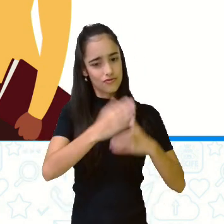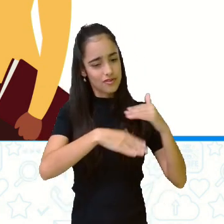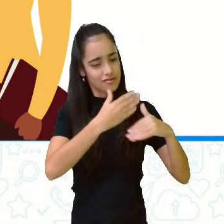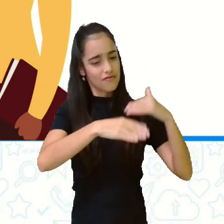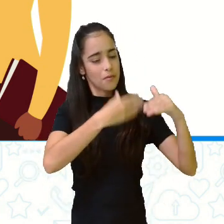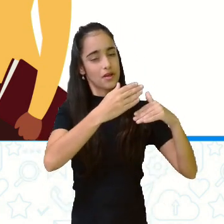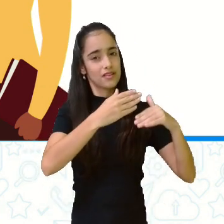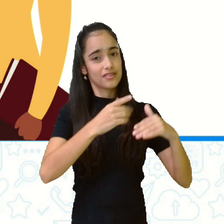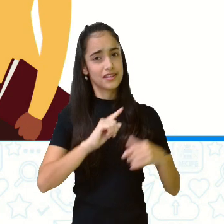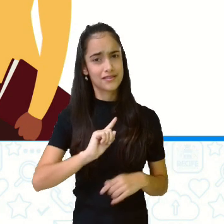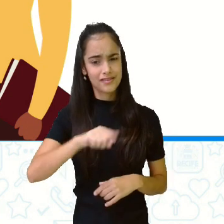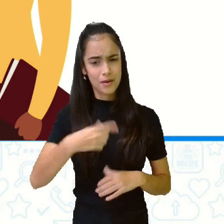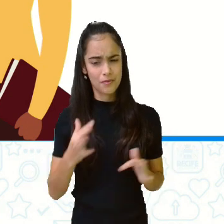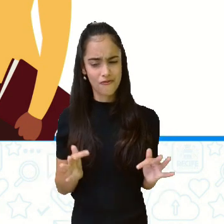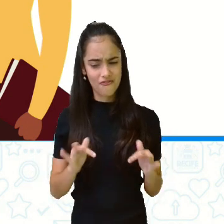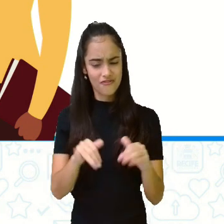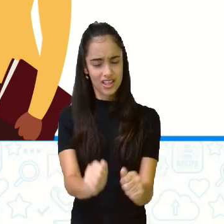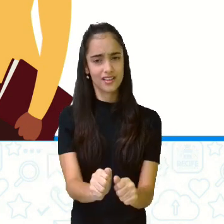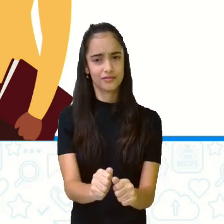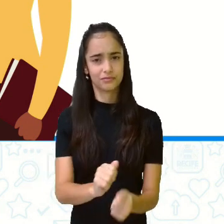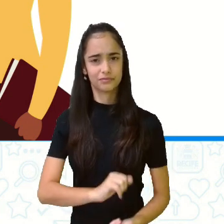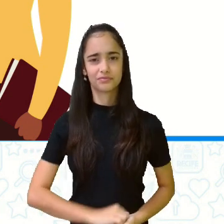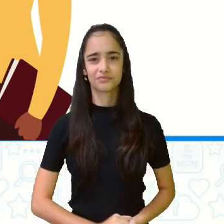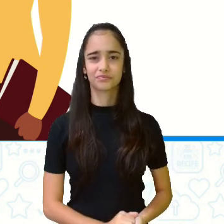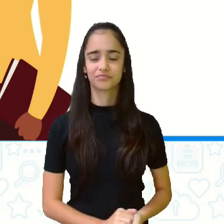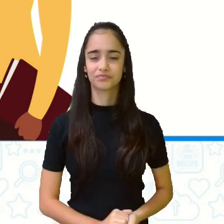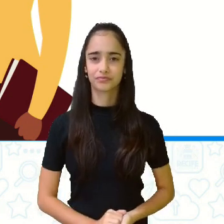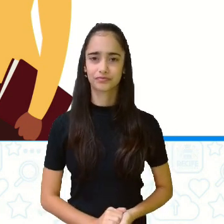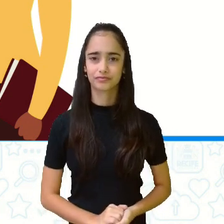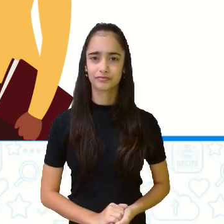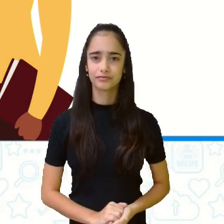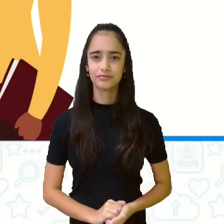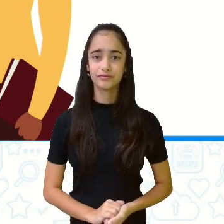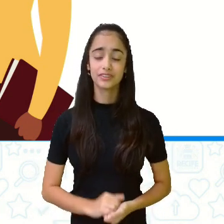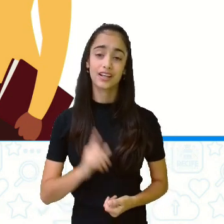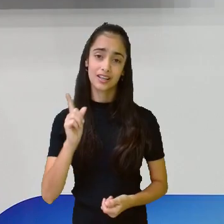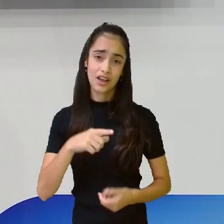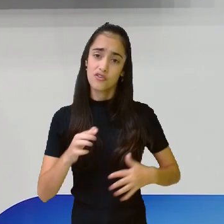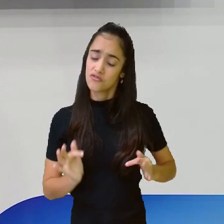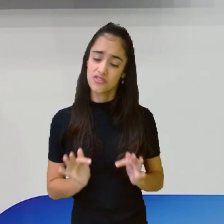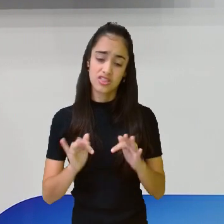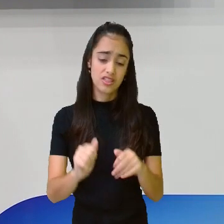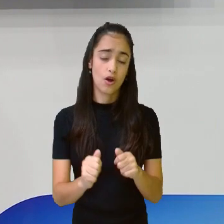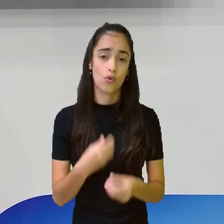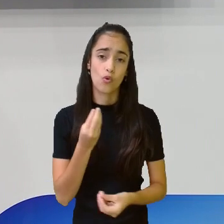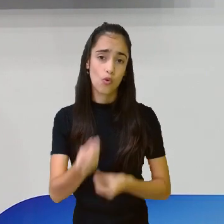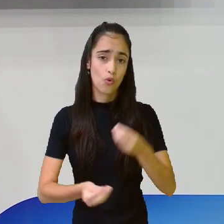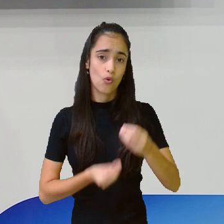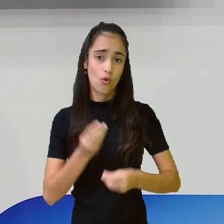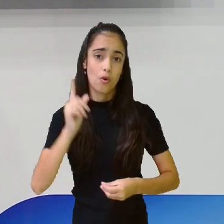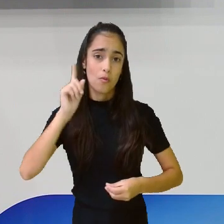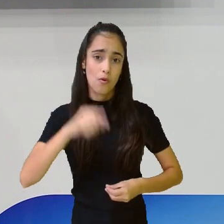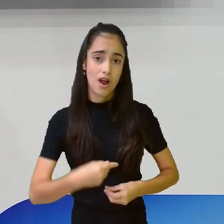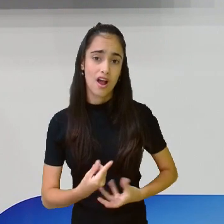clímax, e a conclusão que é aí, que se conclui, como se deu esse clímax aí, que é o